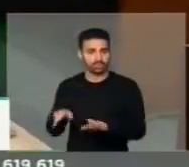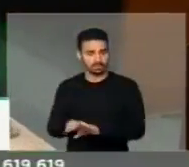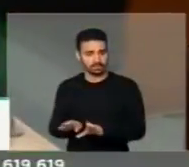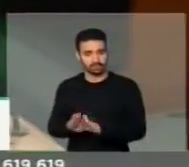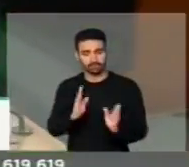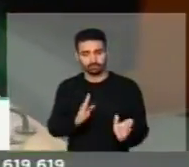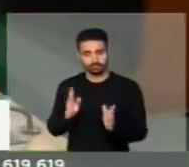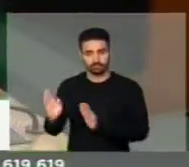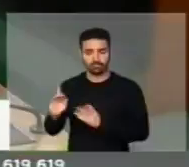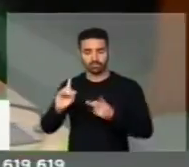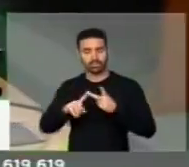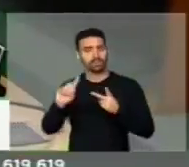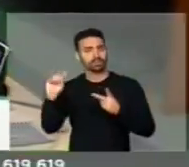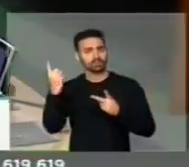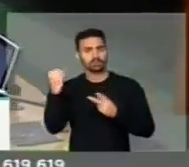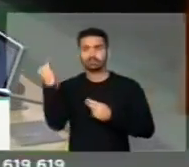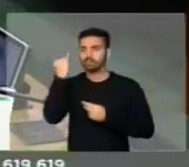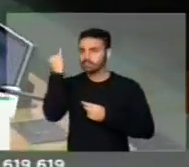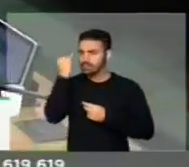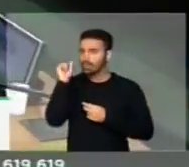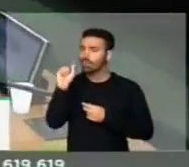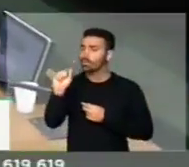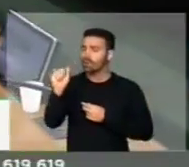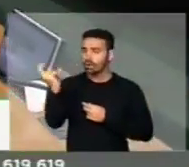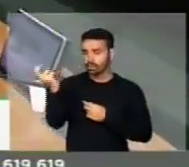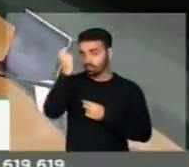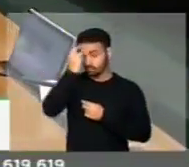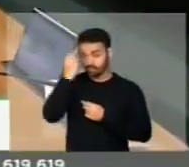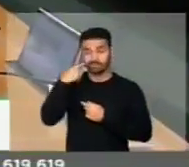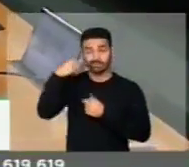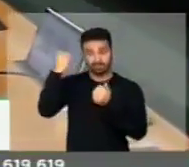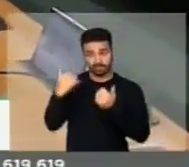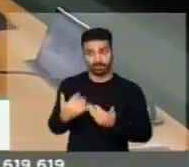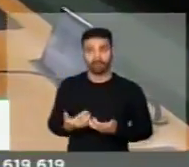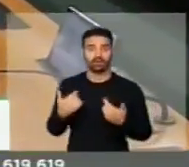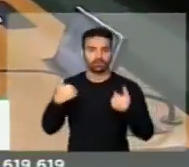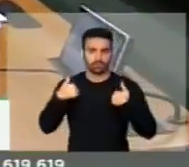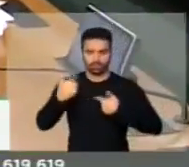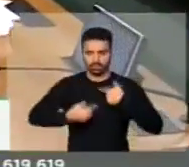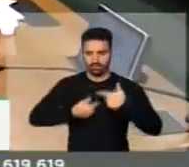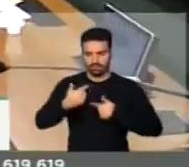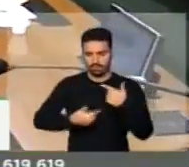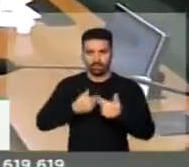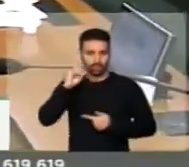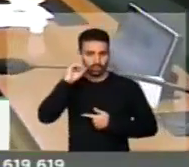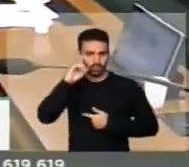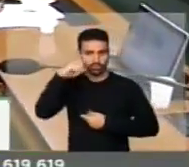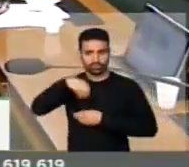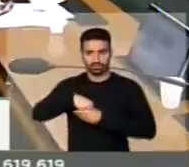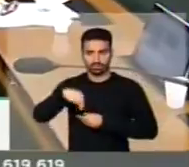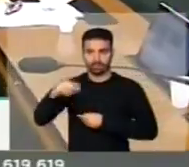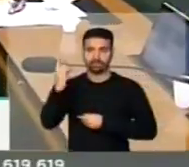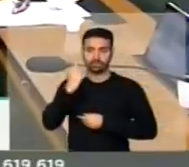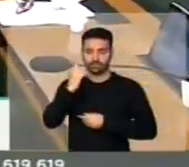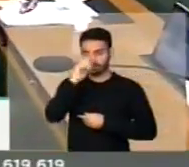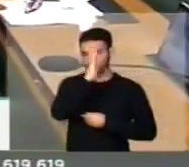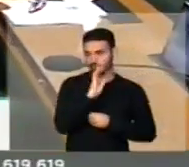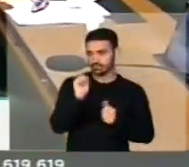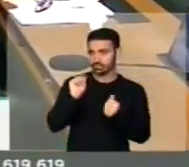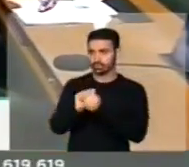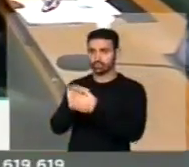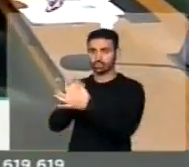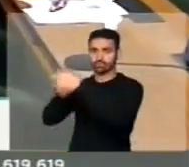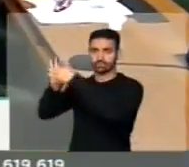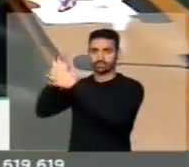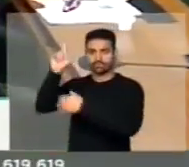um ponto importante da cultura, até para explicar um pouco daquilo que a gente já faz no dia a dia do nosso trabalho, entre o Brasil e a Itália.